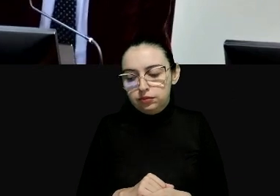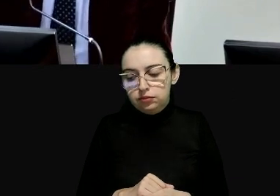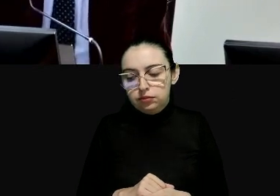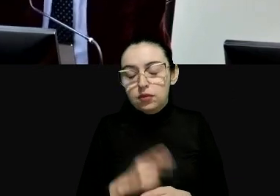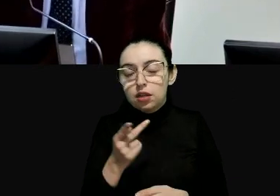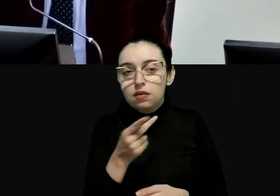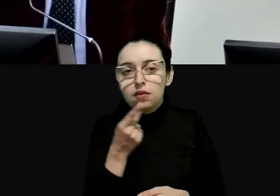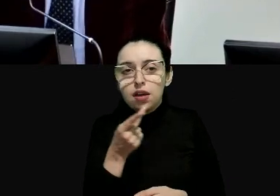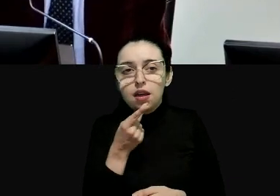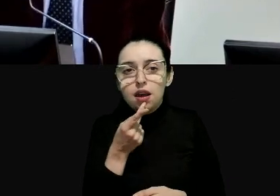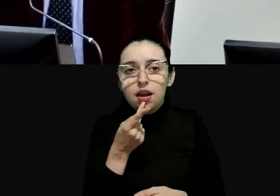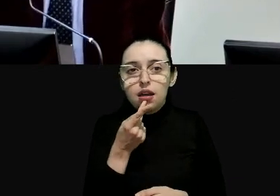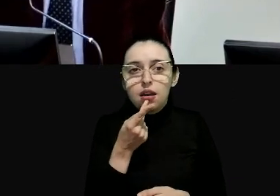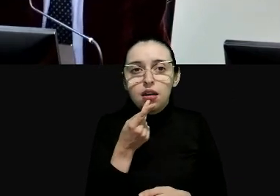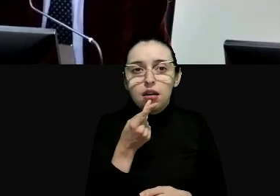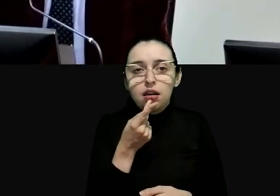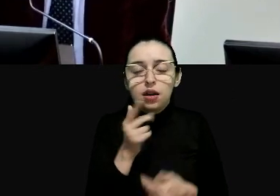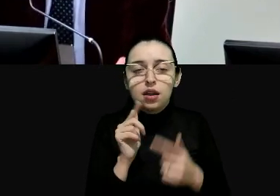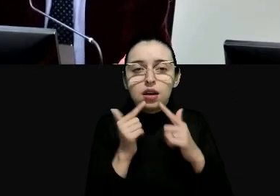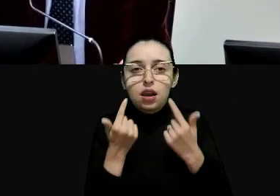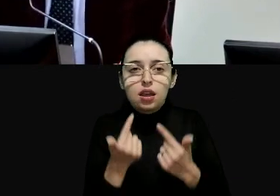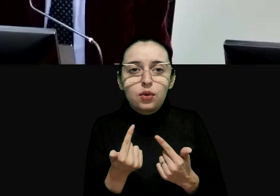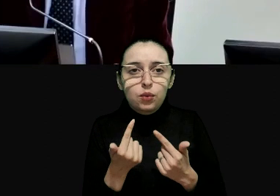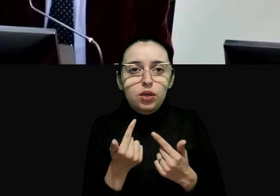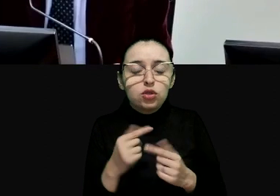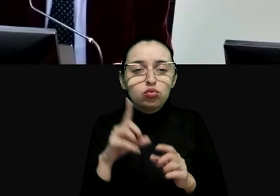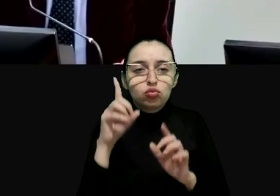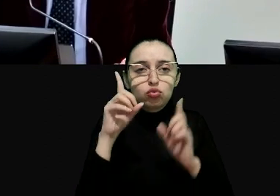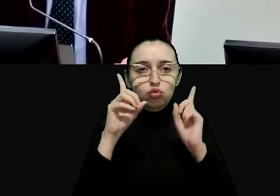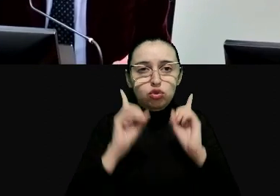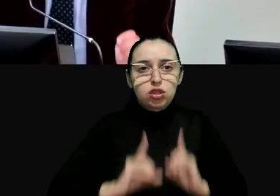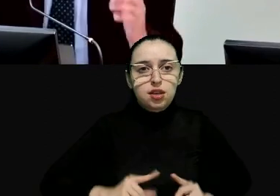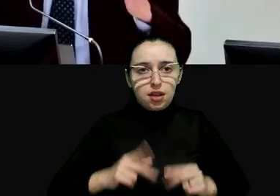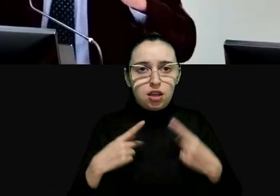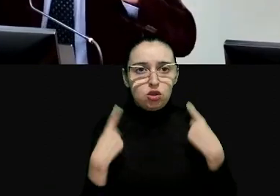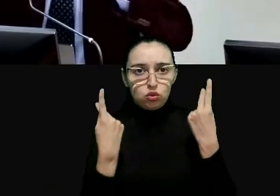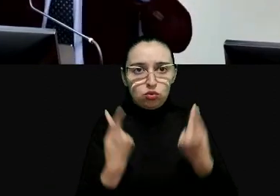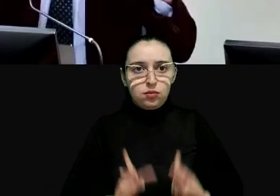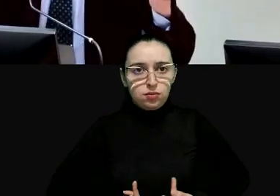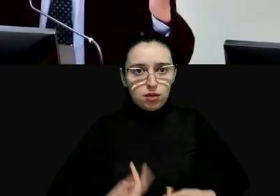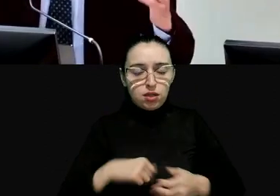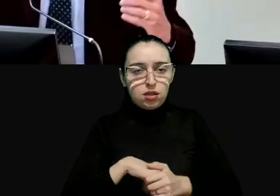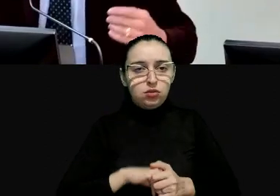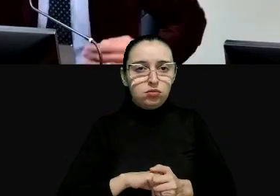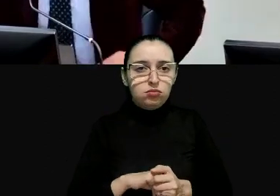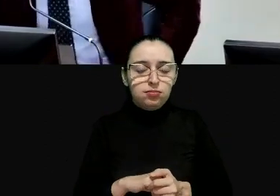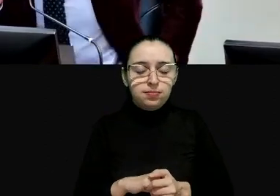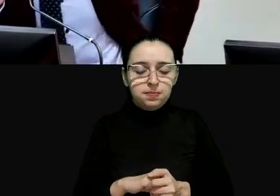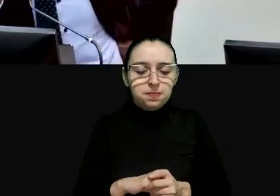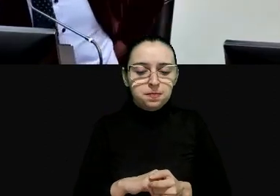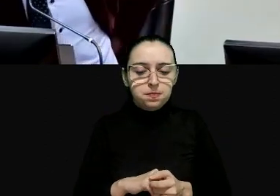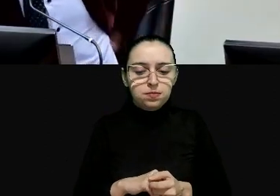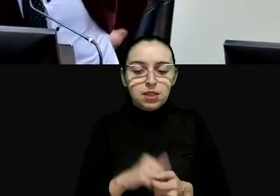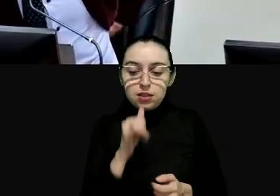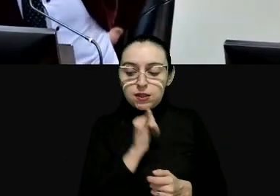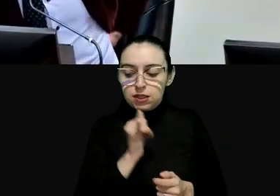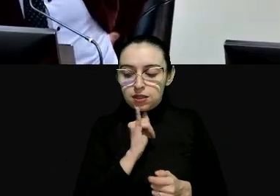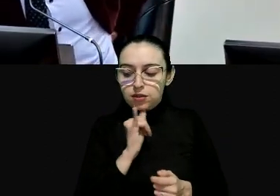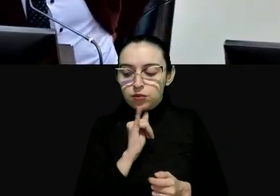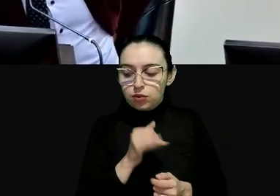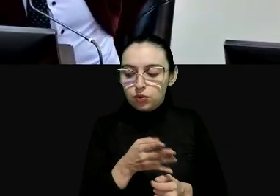que se ponen essas coisas em um linguagem de direitos humanos se ven novas vías e hago o exemplo